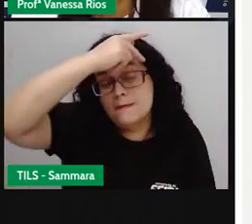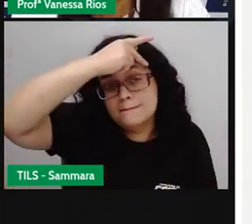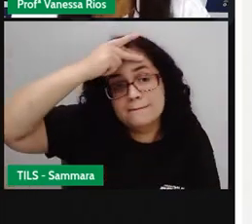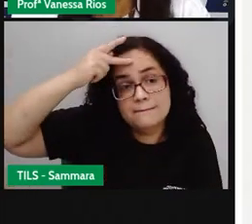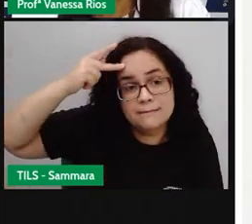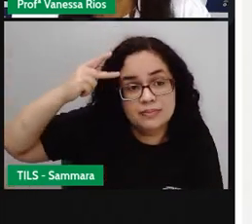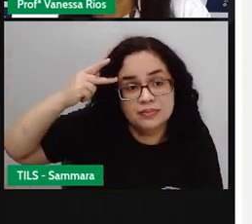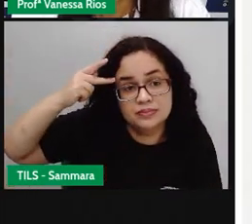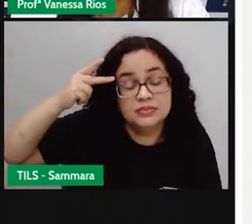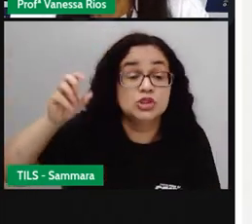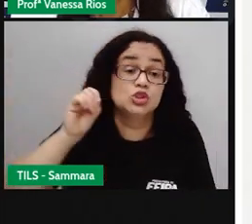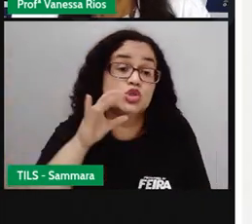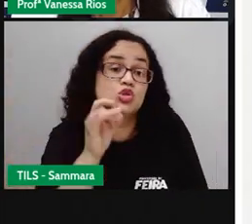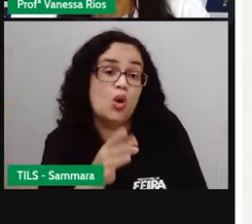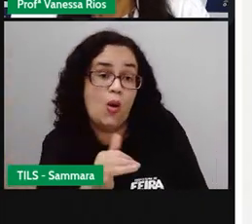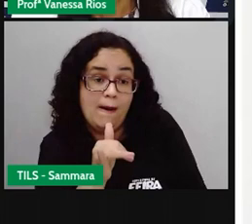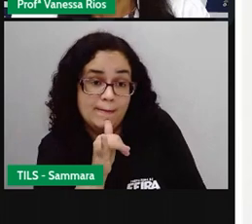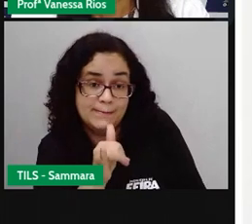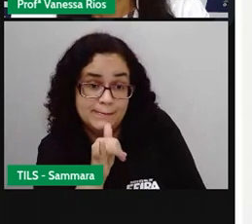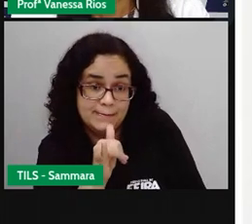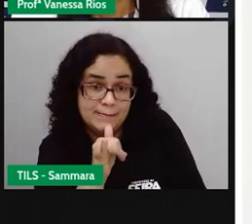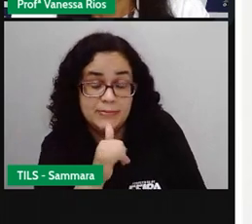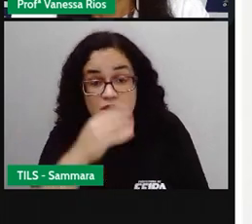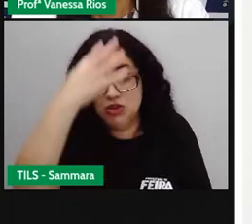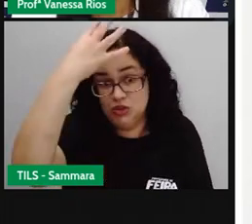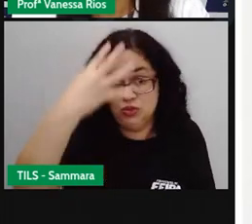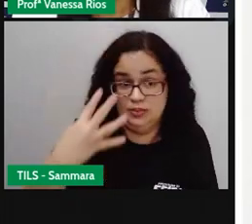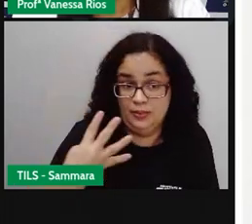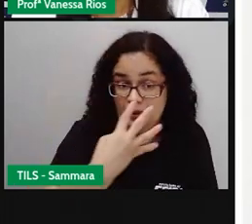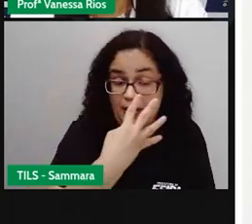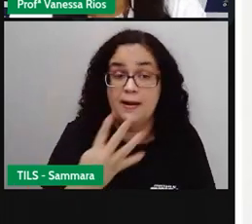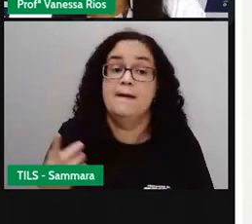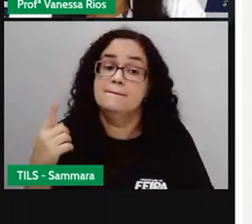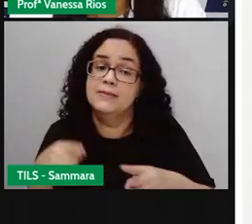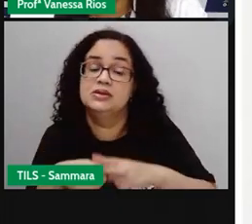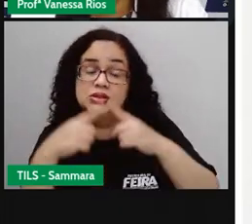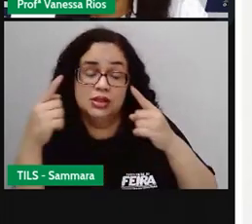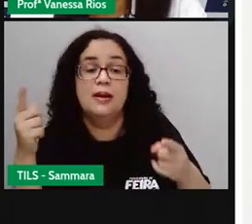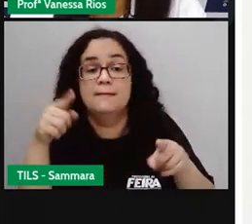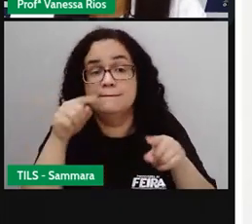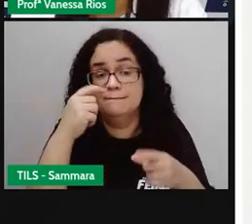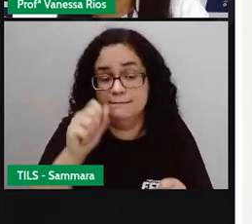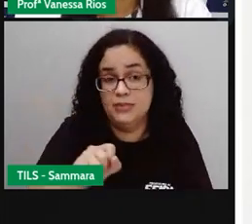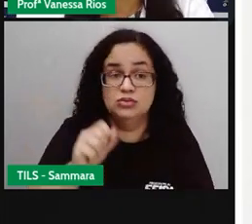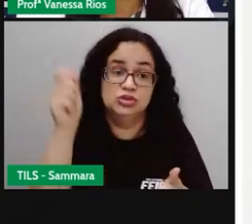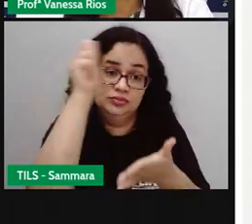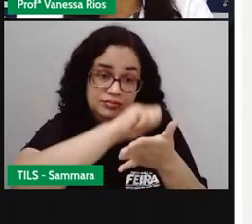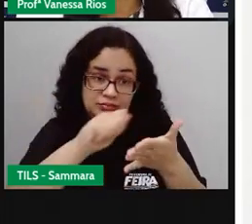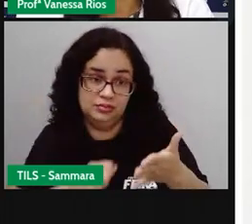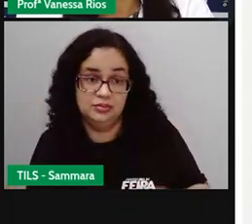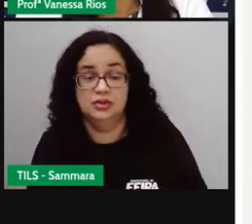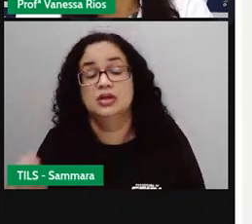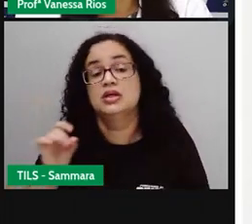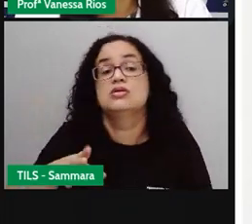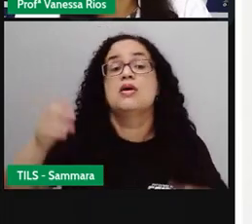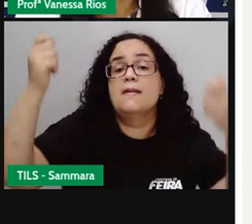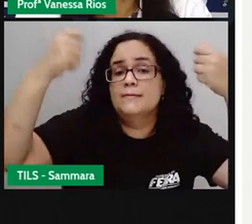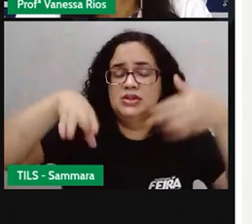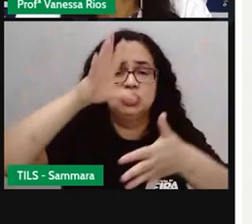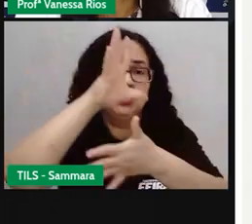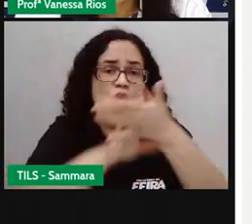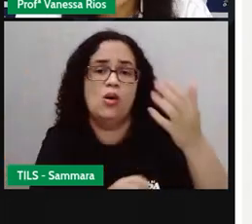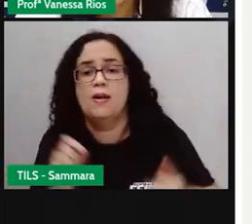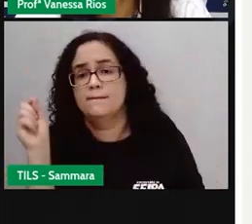Aí é só uma sugestão que a Procolocou de uma tabela, mas você pode anotar no caderno, ou não pode nem, não precisaria me